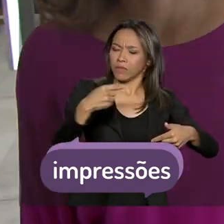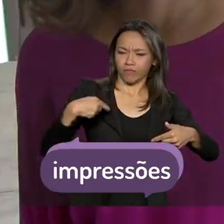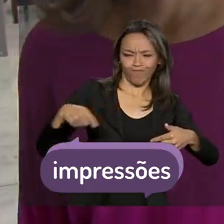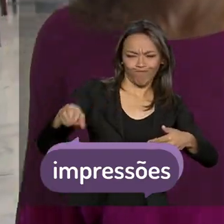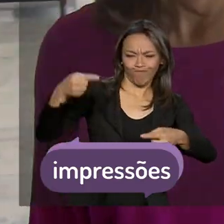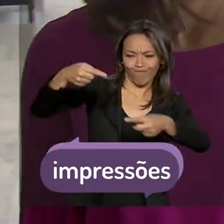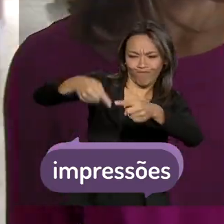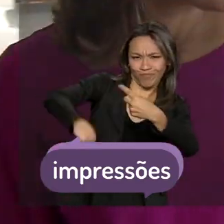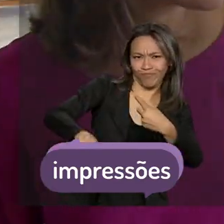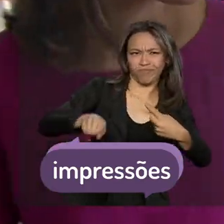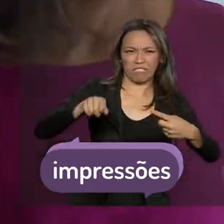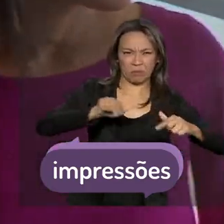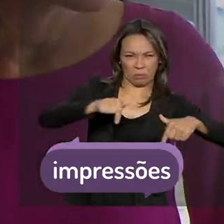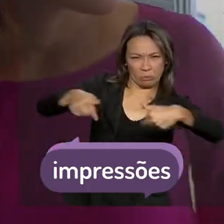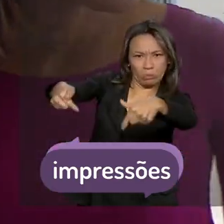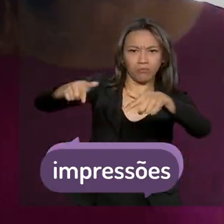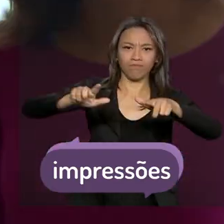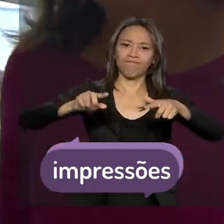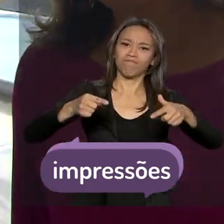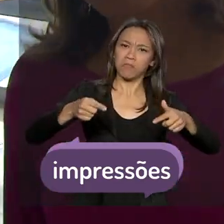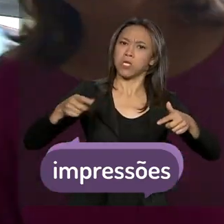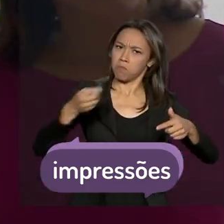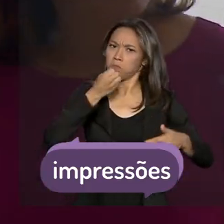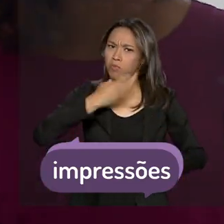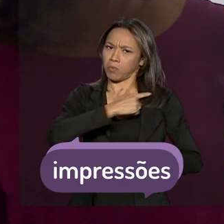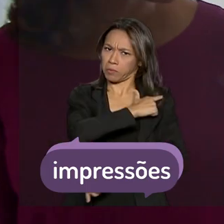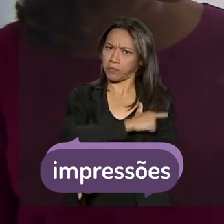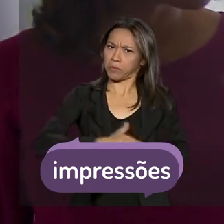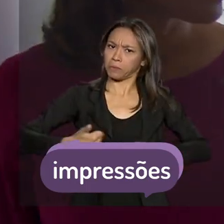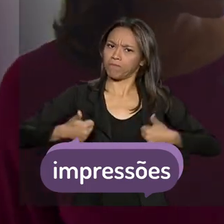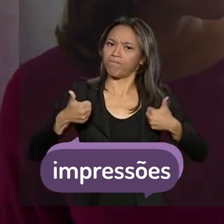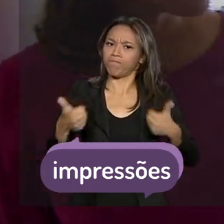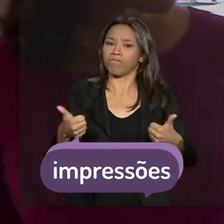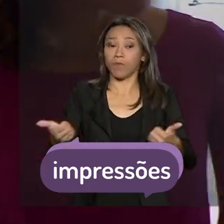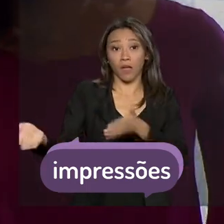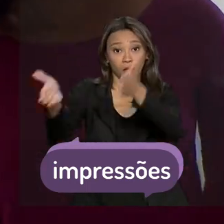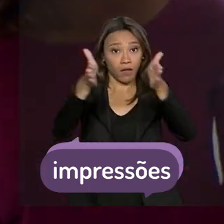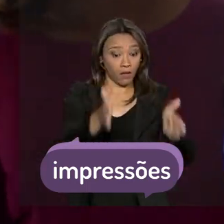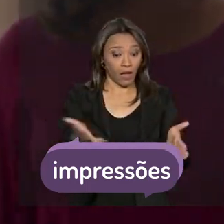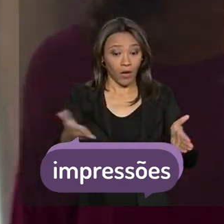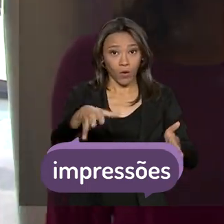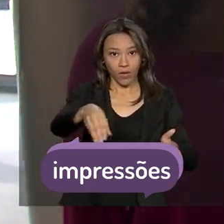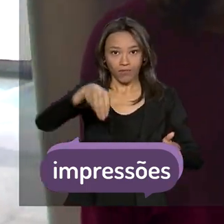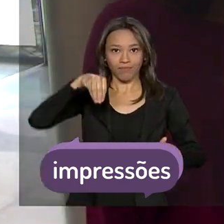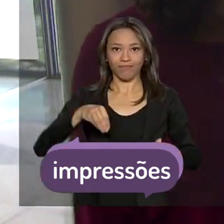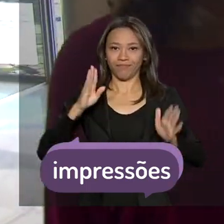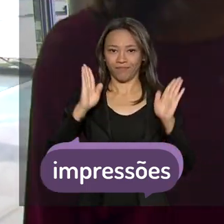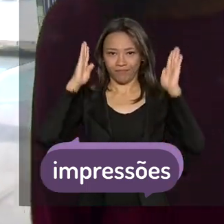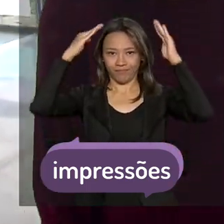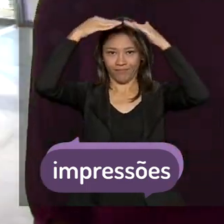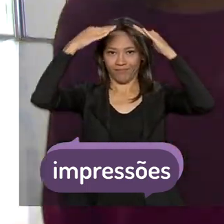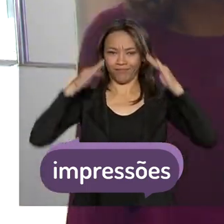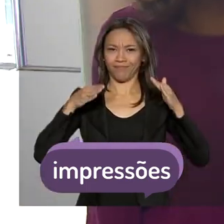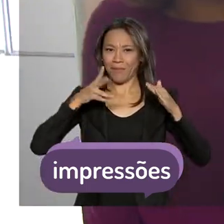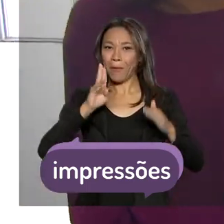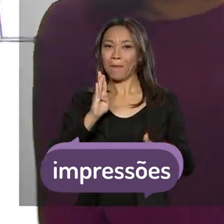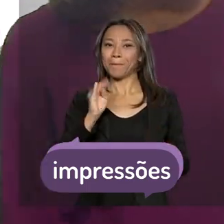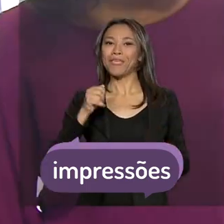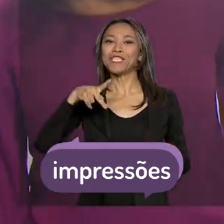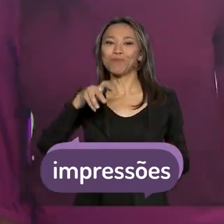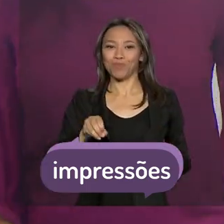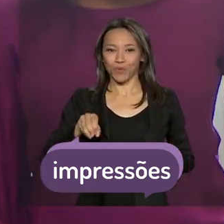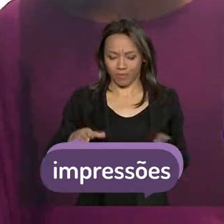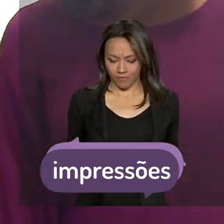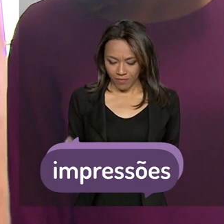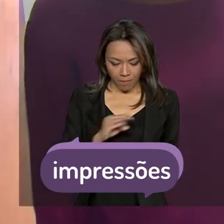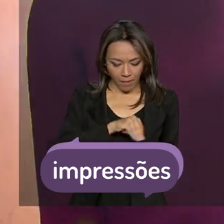desastrosas e se portou como um hábil cavaleiro. Agora, na posição de bispo, está ao lado da peça mais importante do